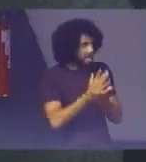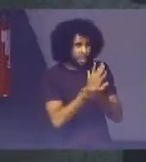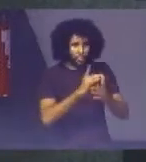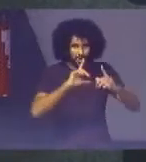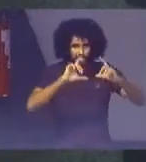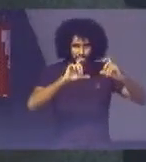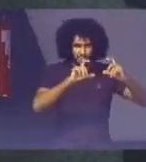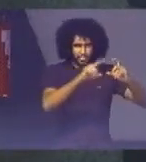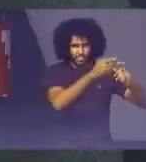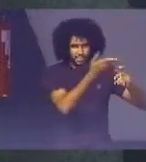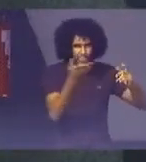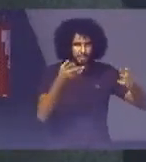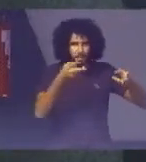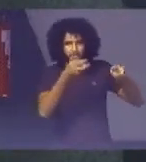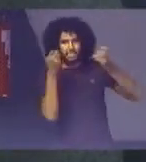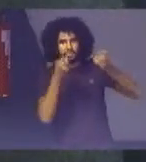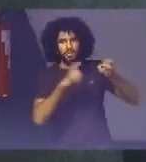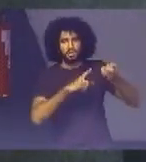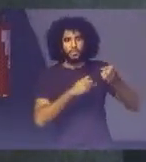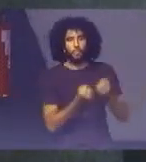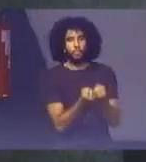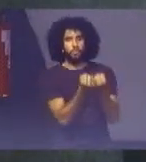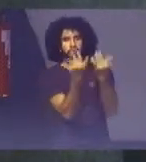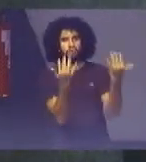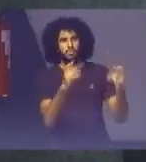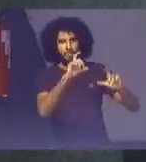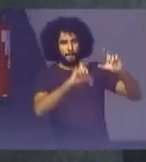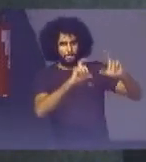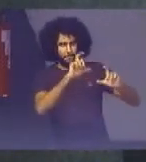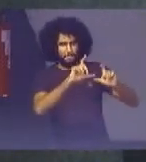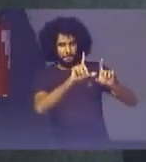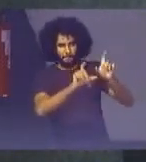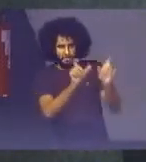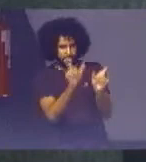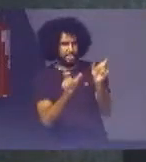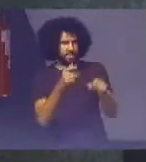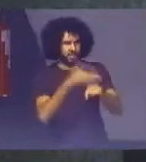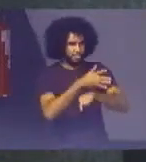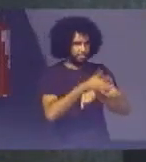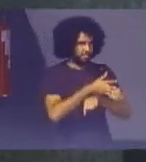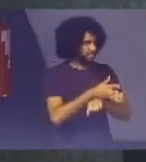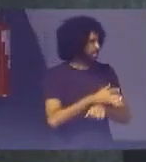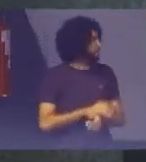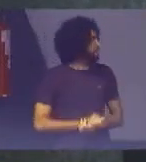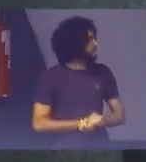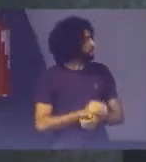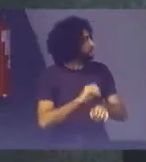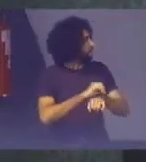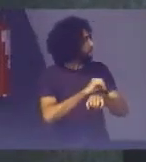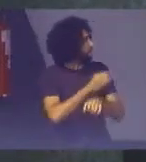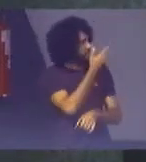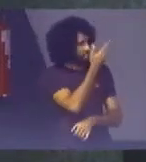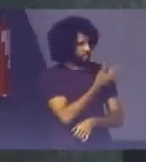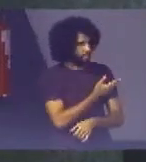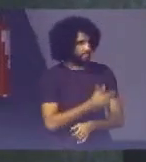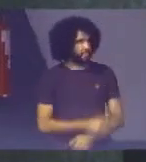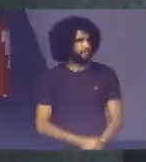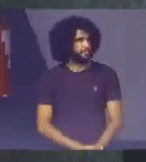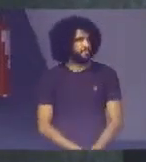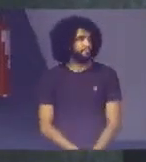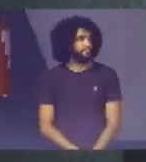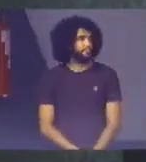vocês verem O número de pessoas Que participaram Dessa Dessa oficina Intergovernamental